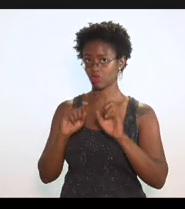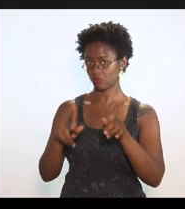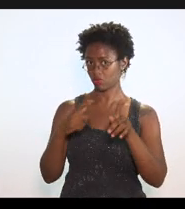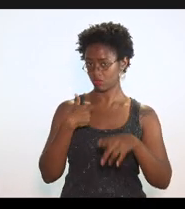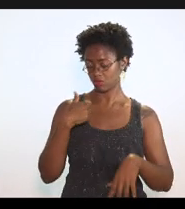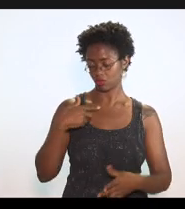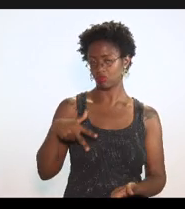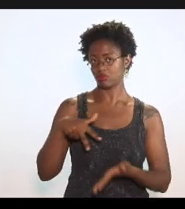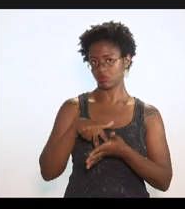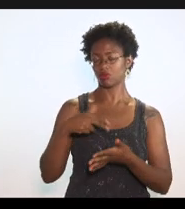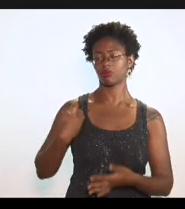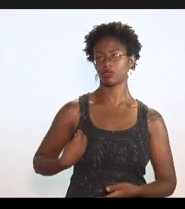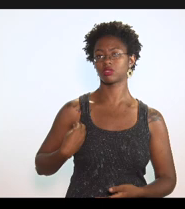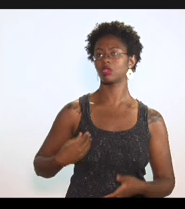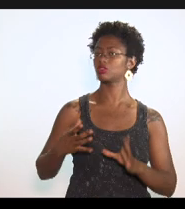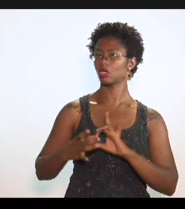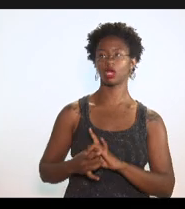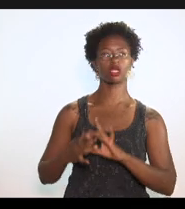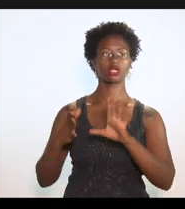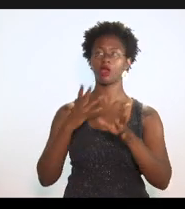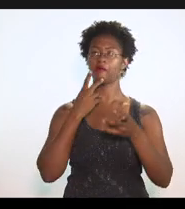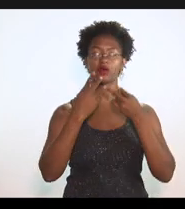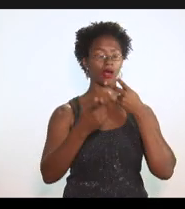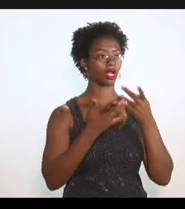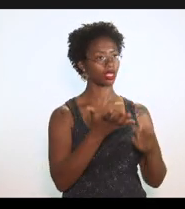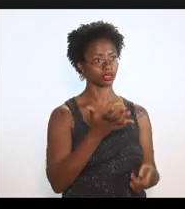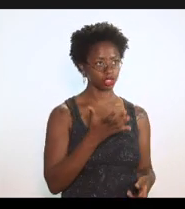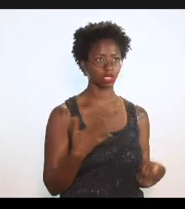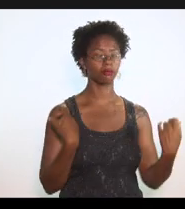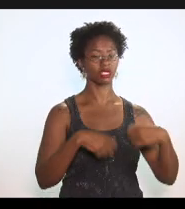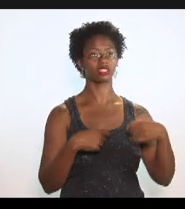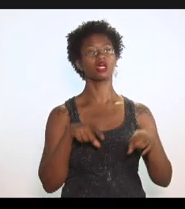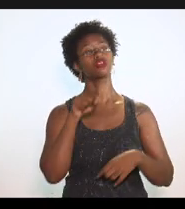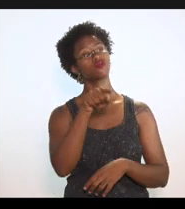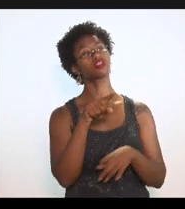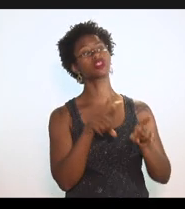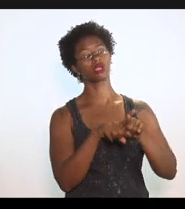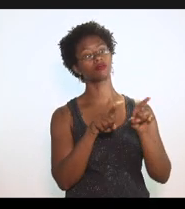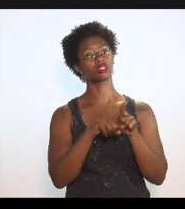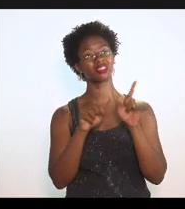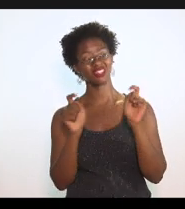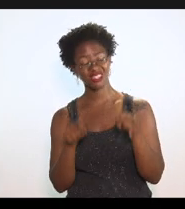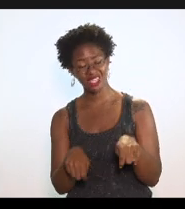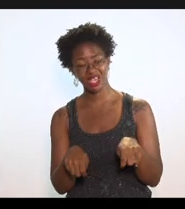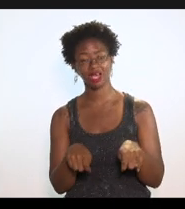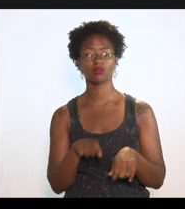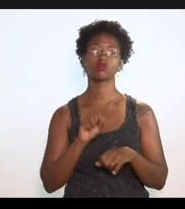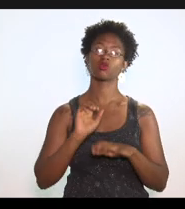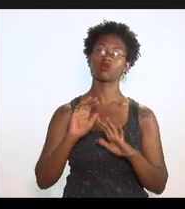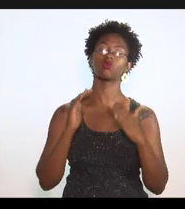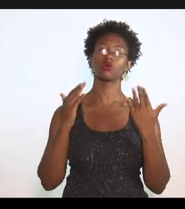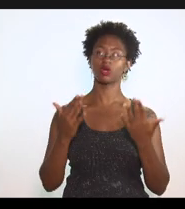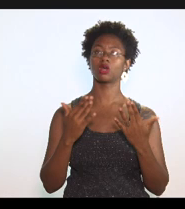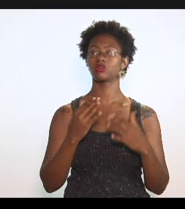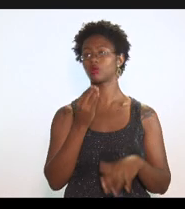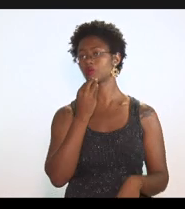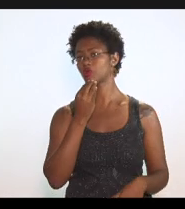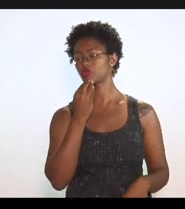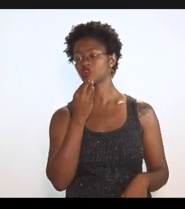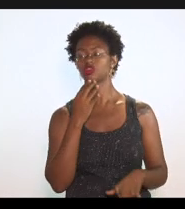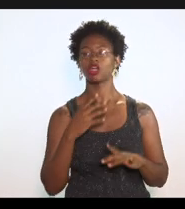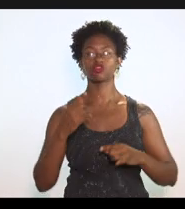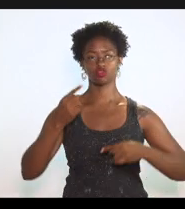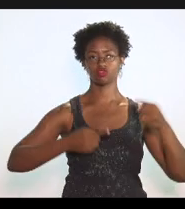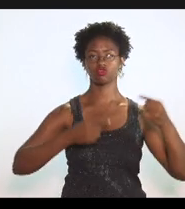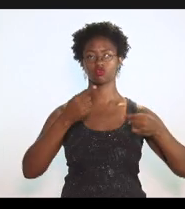aqui à disposição de vossa excelência, inclusive se vossa excelência puder, quando for oportunidade de promover as discussões, se